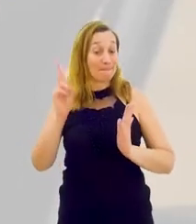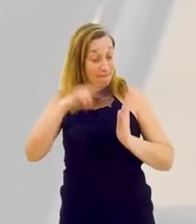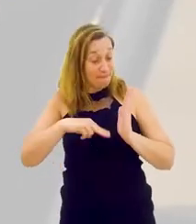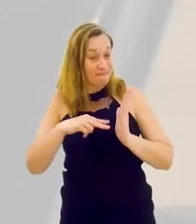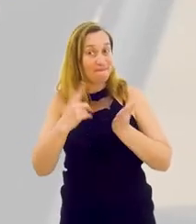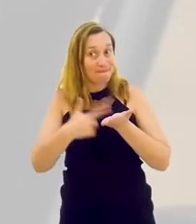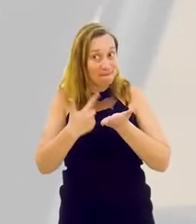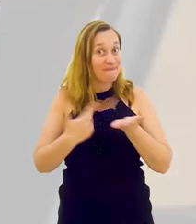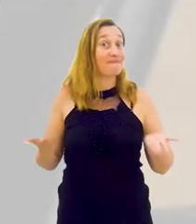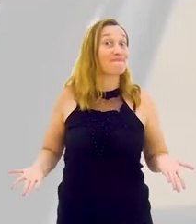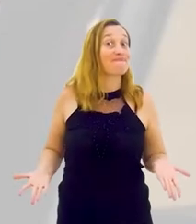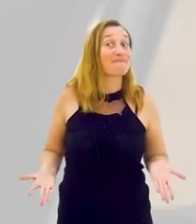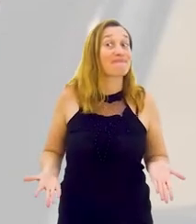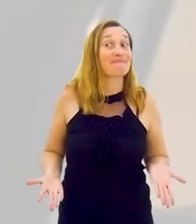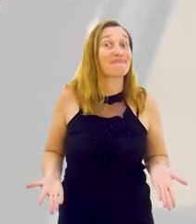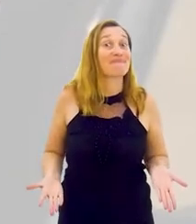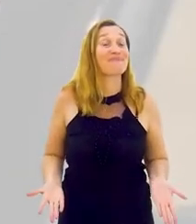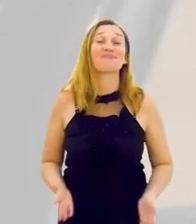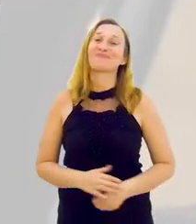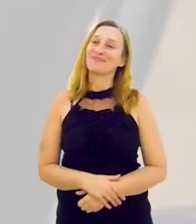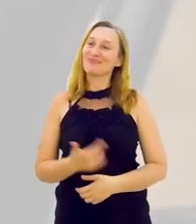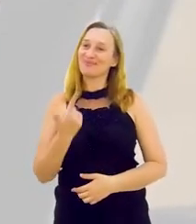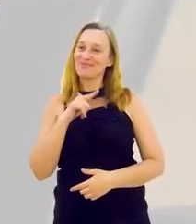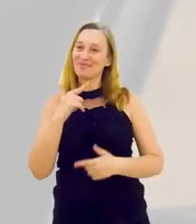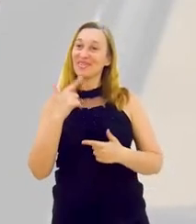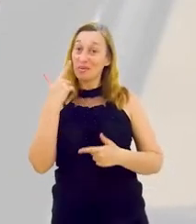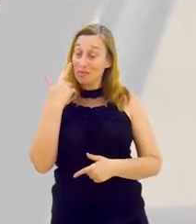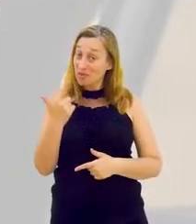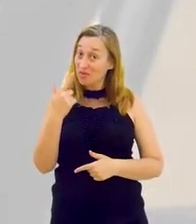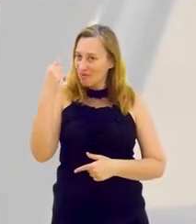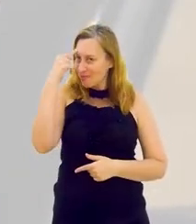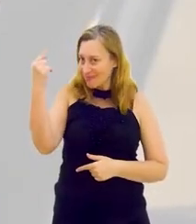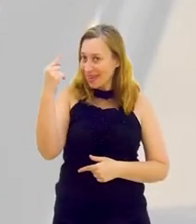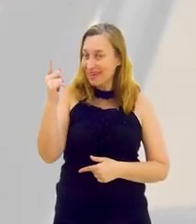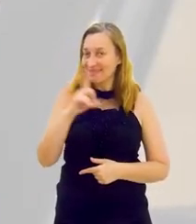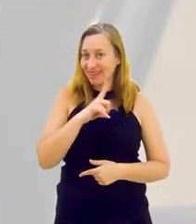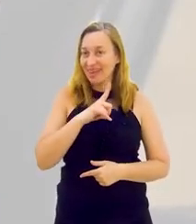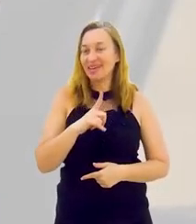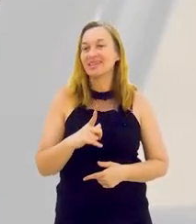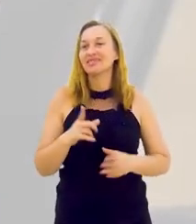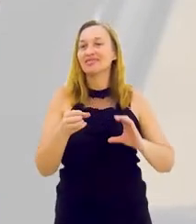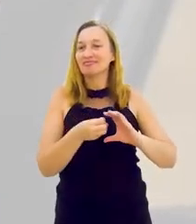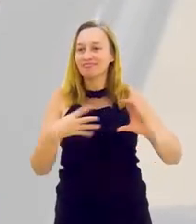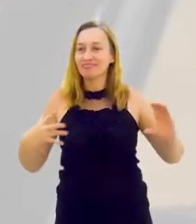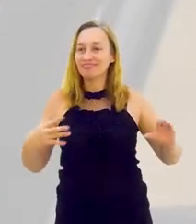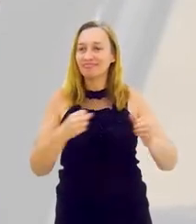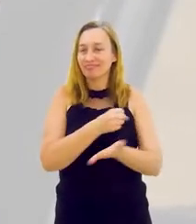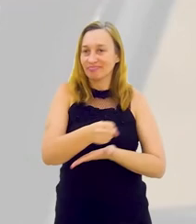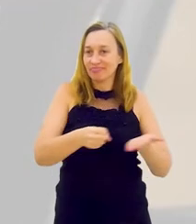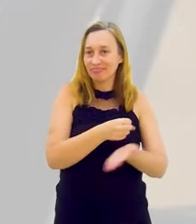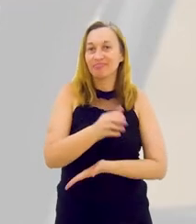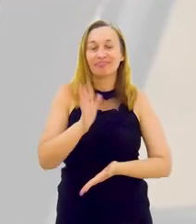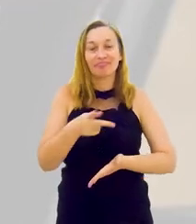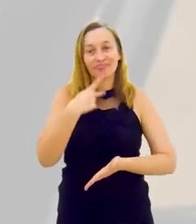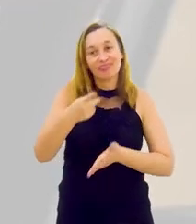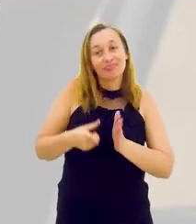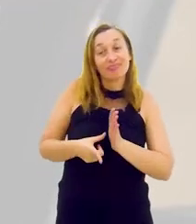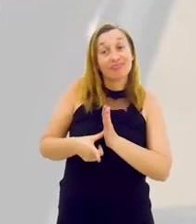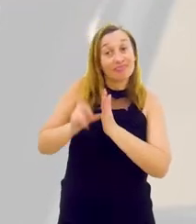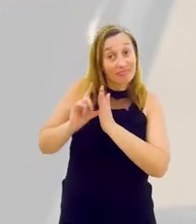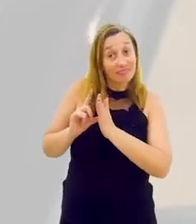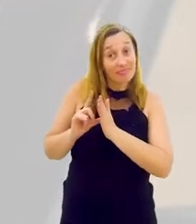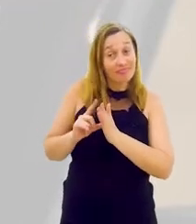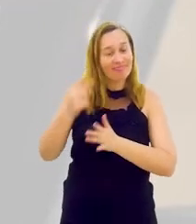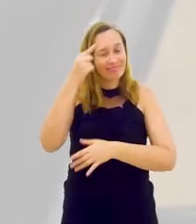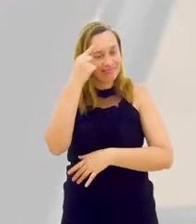engajamento, e aí parou por aí, tem que ler o livro. Mas só para você ter uma ideia, que além daquelas